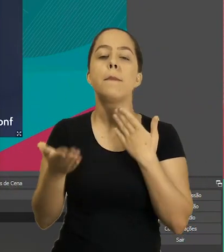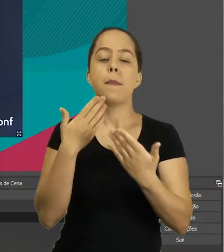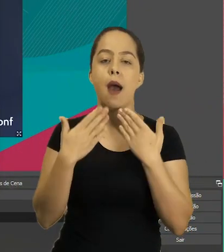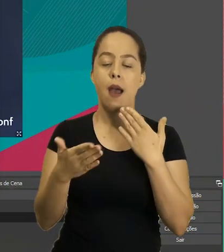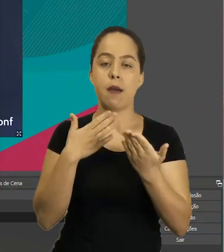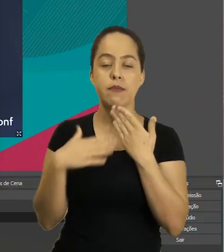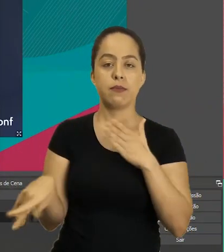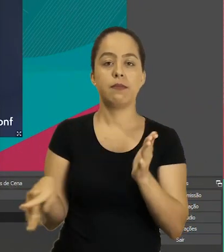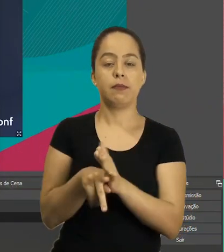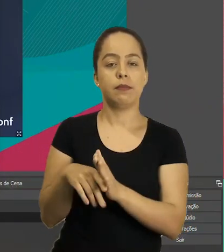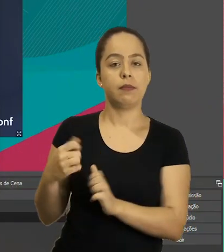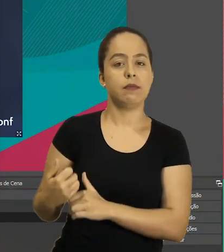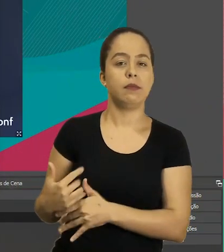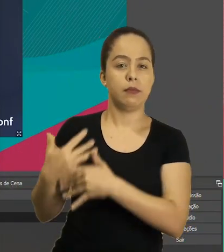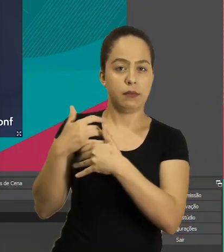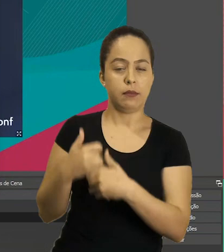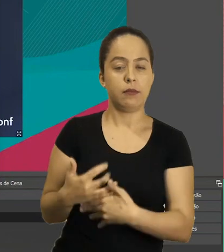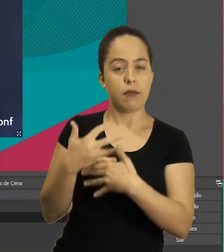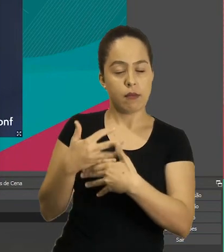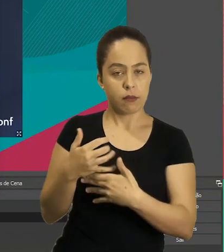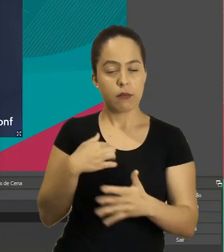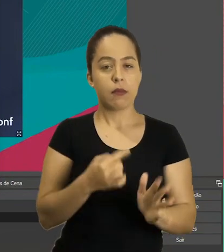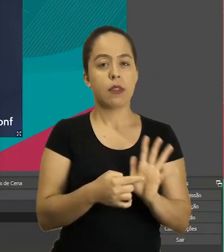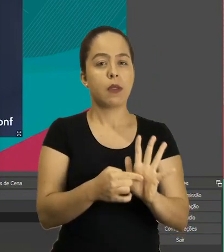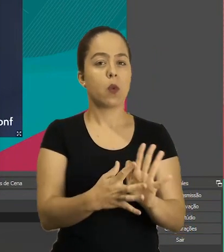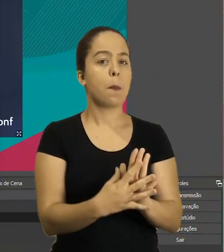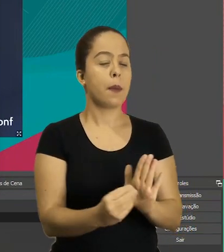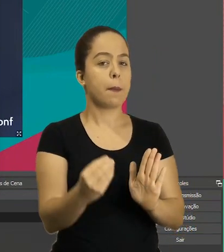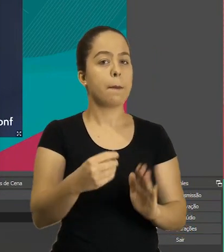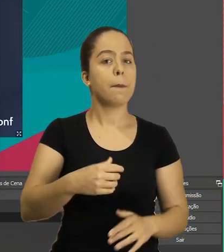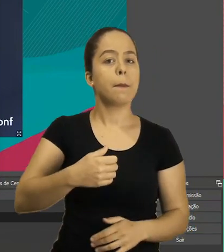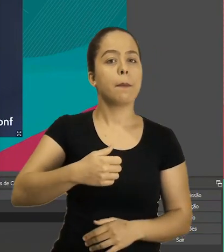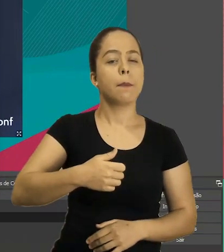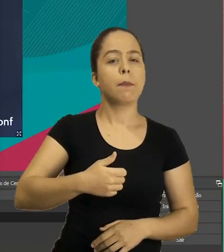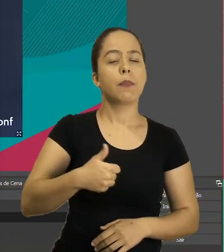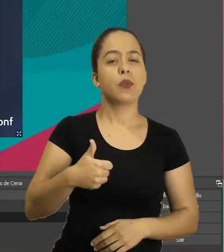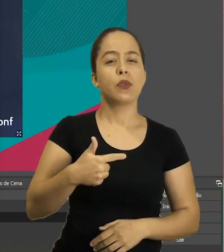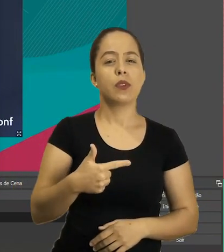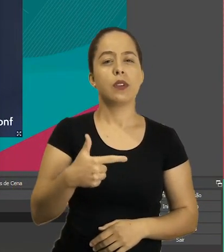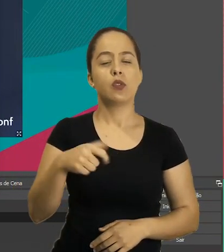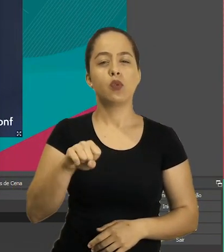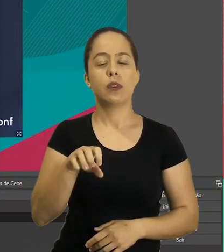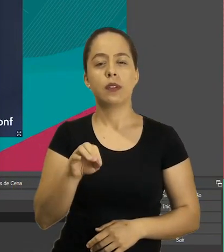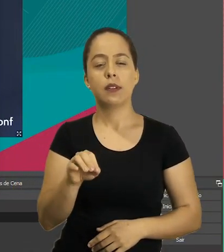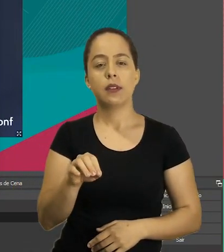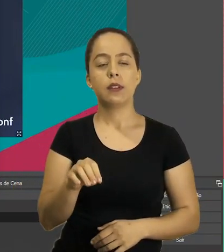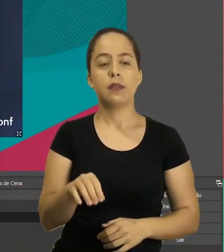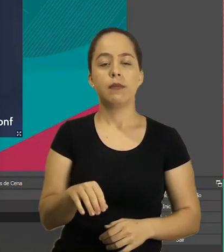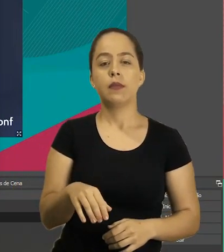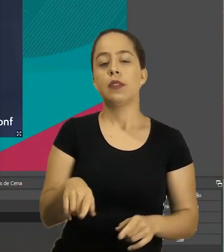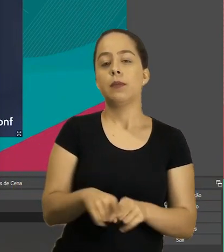da conferência vou colocar aqui uma resolução padrão de